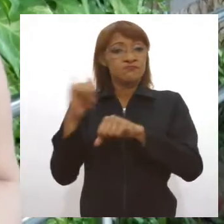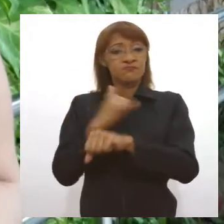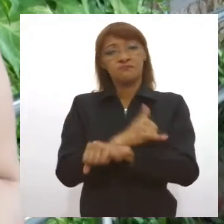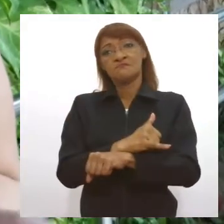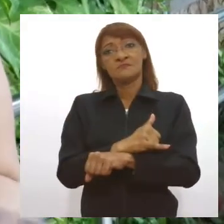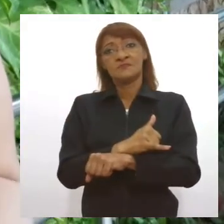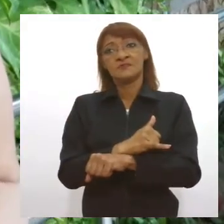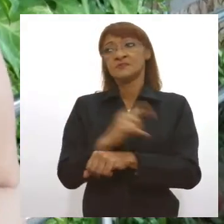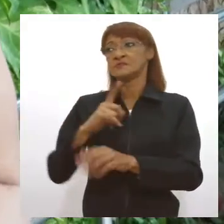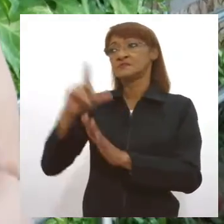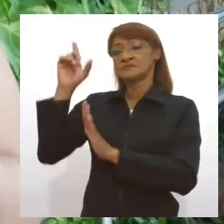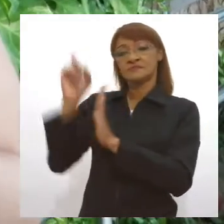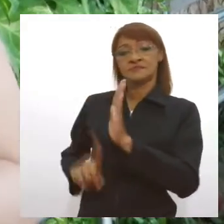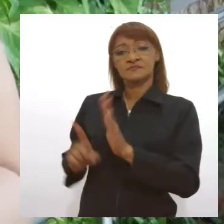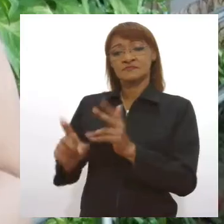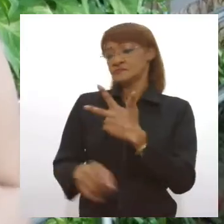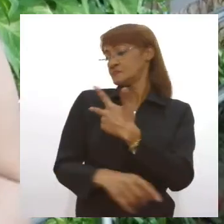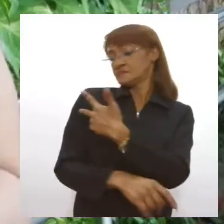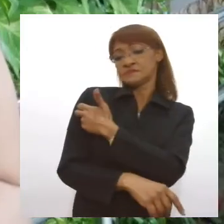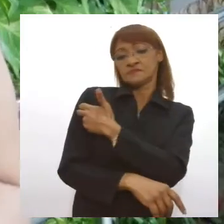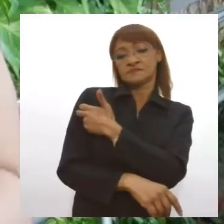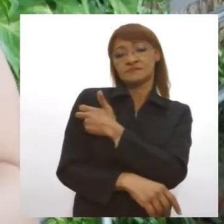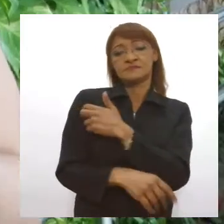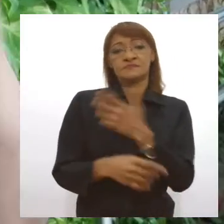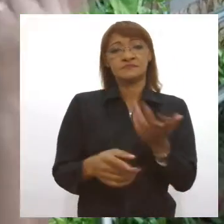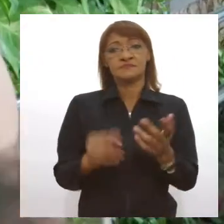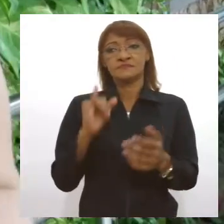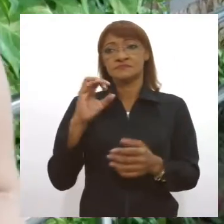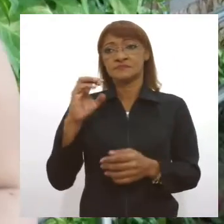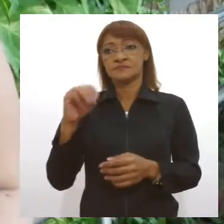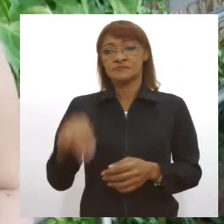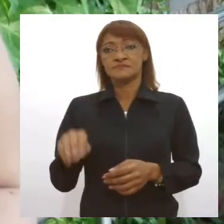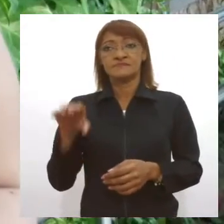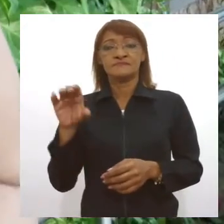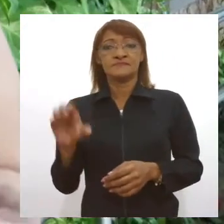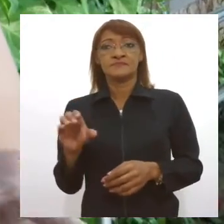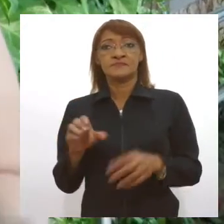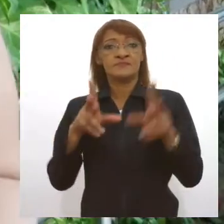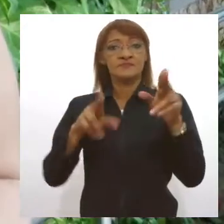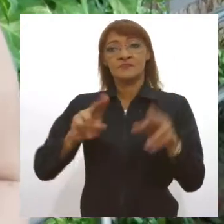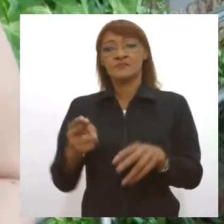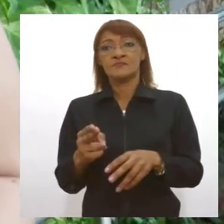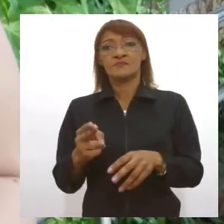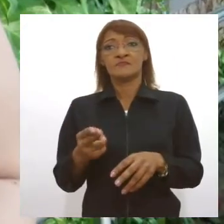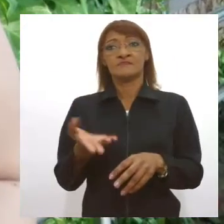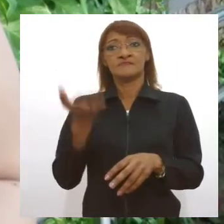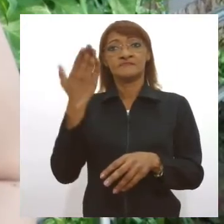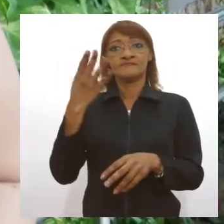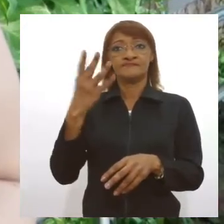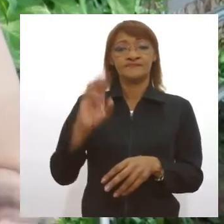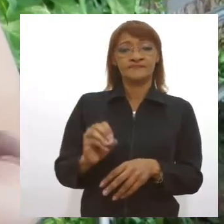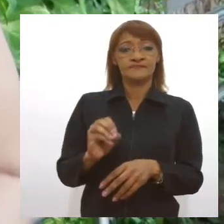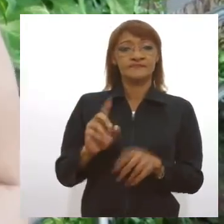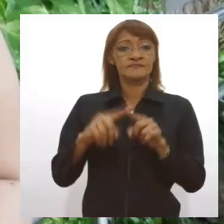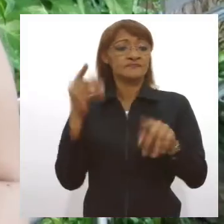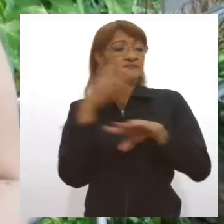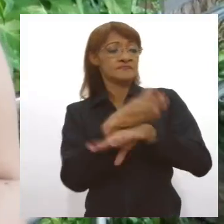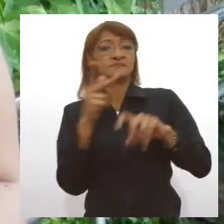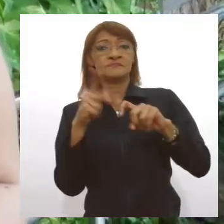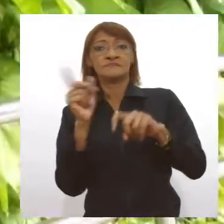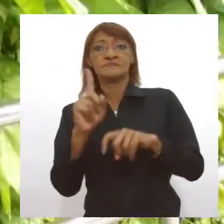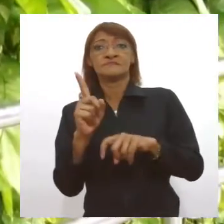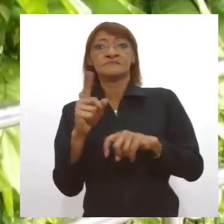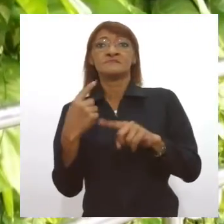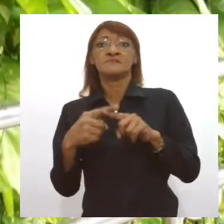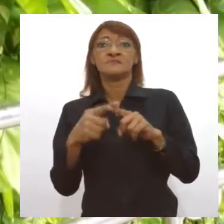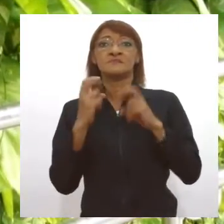direito à vacina, porque tem um MC igual ou maior do que 40, e não está buscando os postos de vacinação porque tem vergonha do